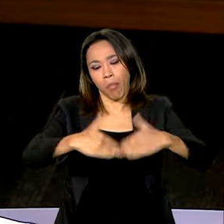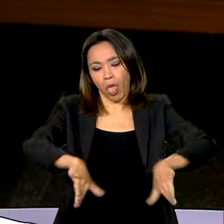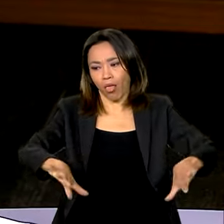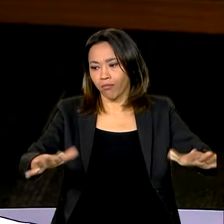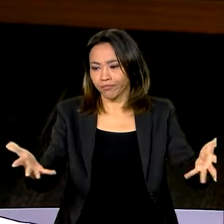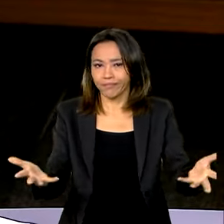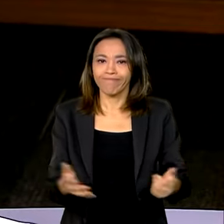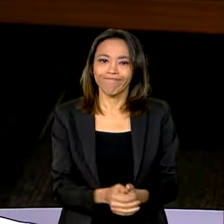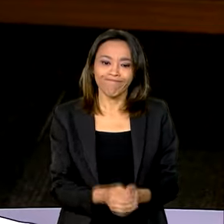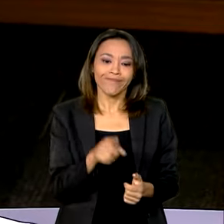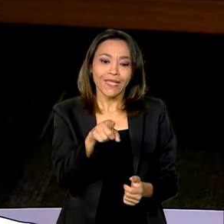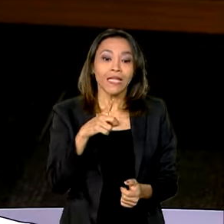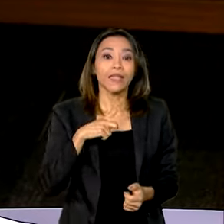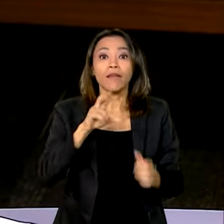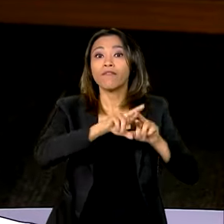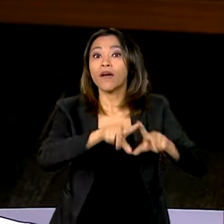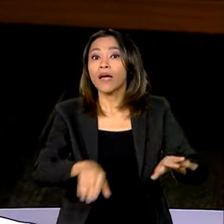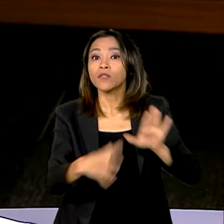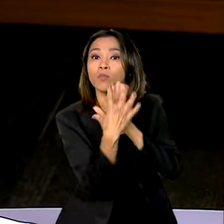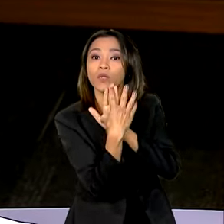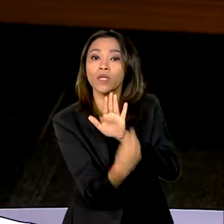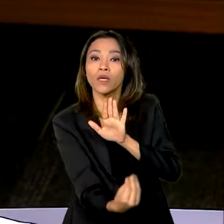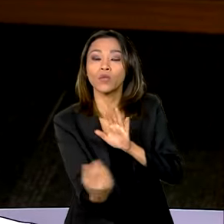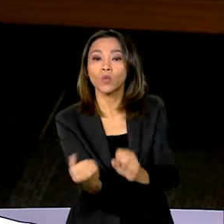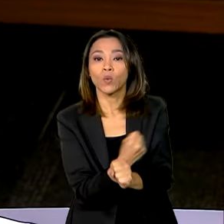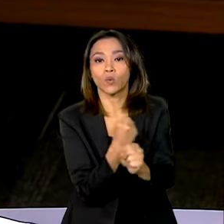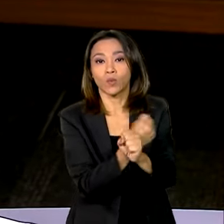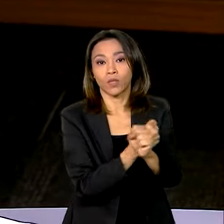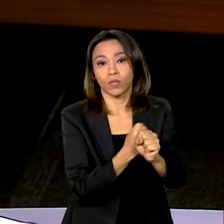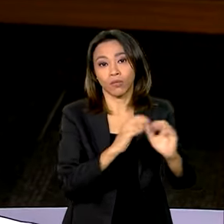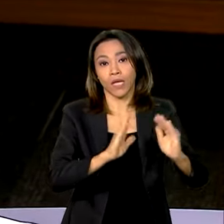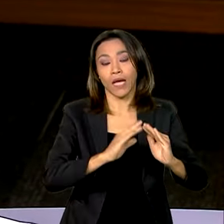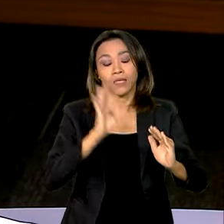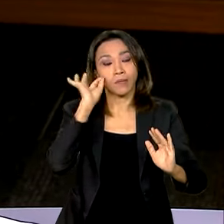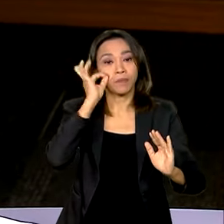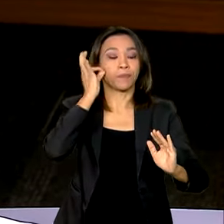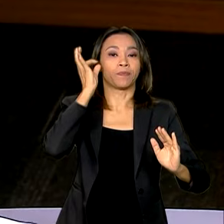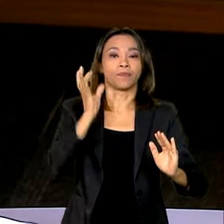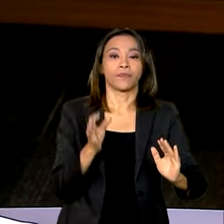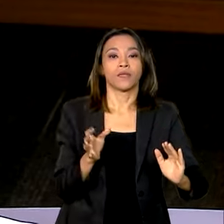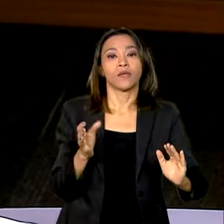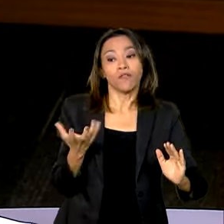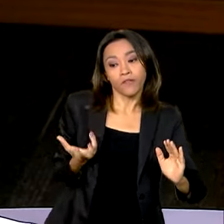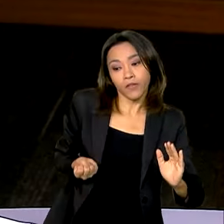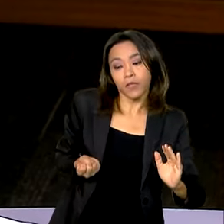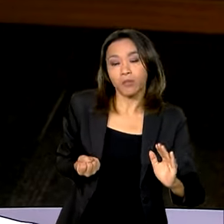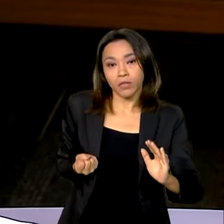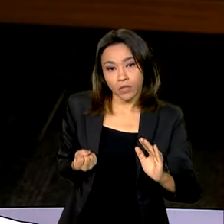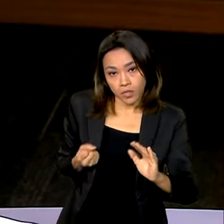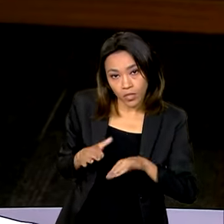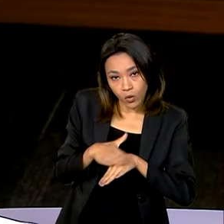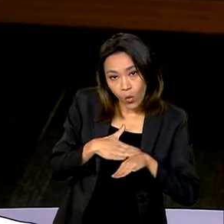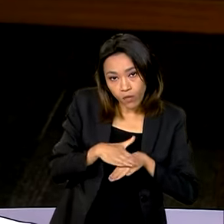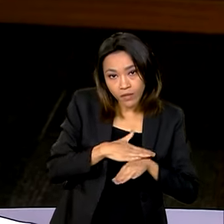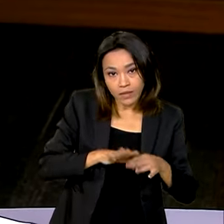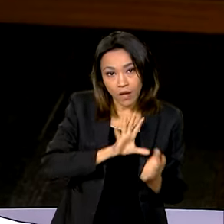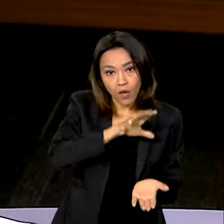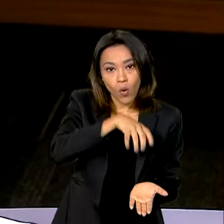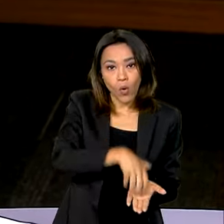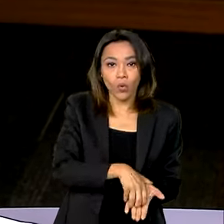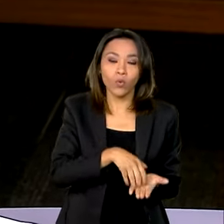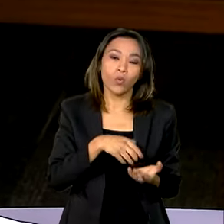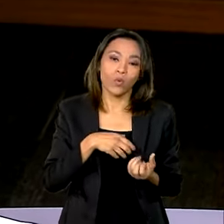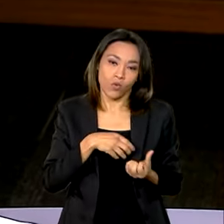modelos de construção rápida. Talvez o que a gente precise discutir é com os órgãos de controle, é como nós faremos isso.